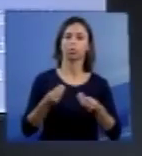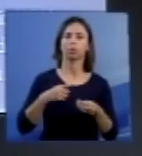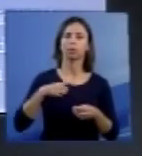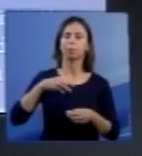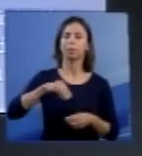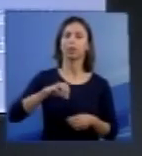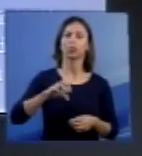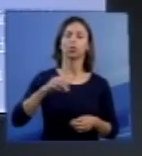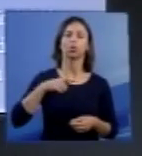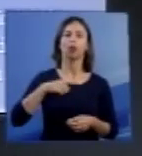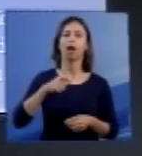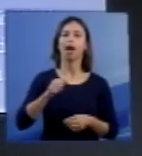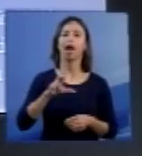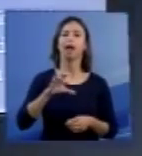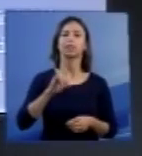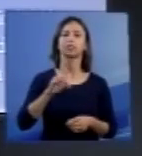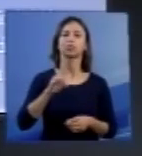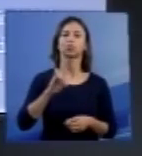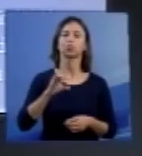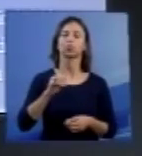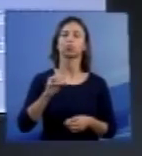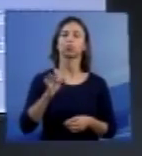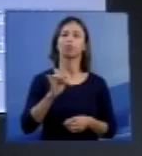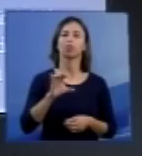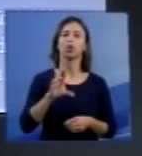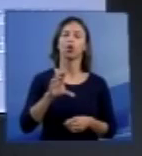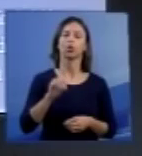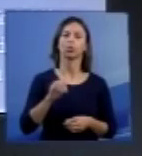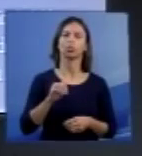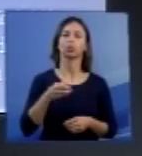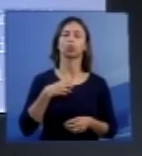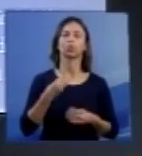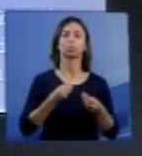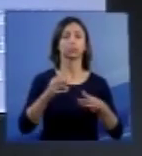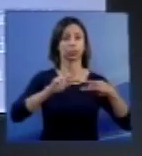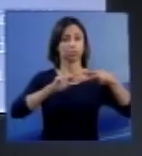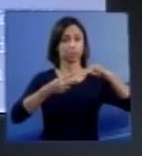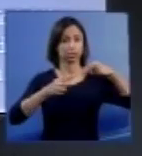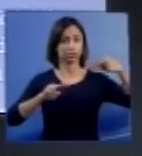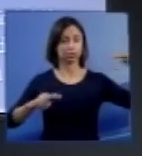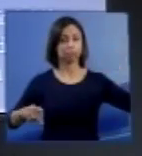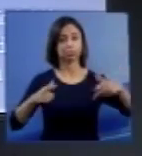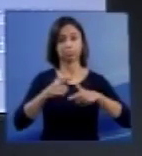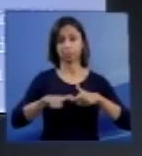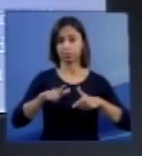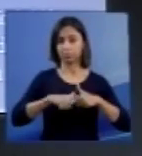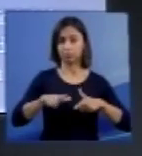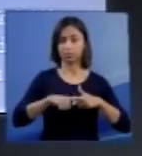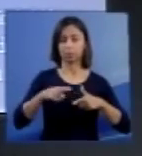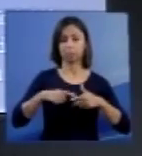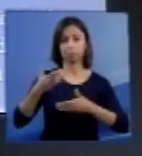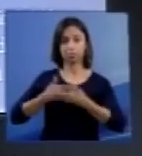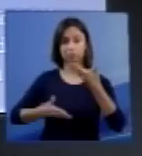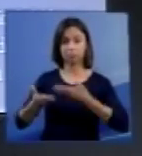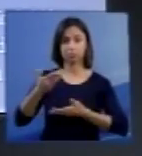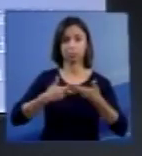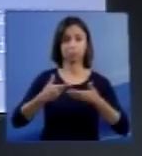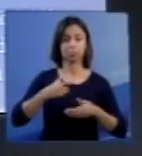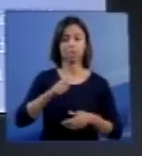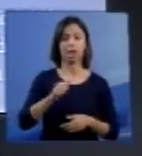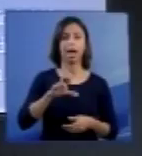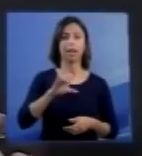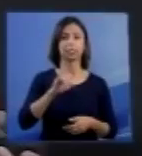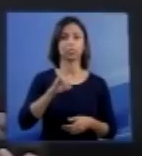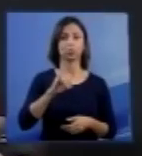relacionados ao ácido fólico. A avaliação de polimorfimos genéticos nas crianças com anencefalia e sua relação com os passos metabólicos do ácido